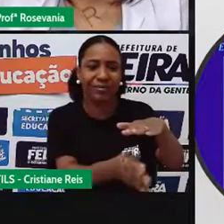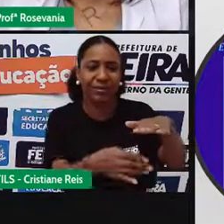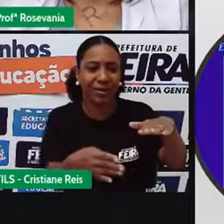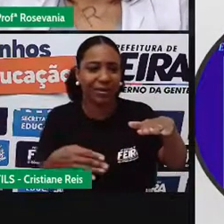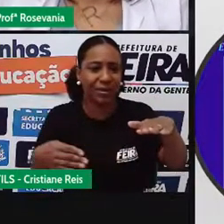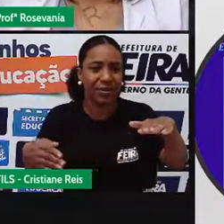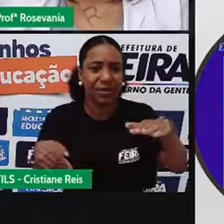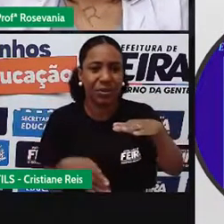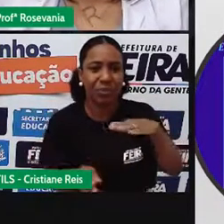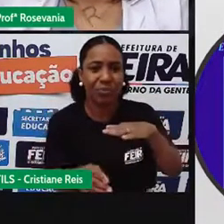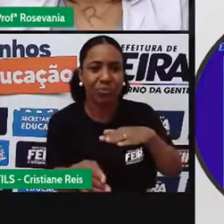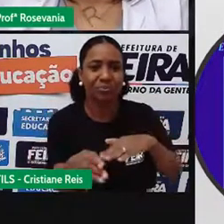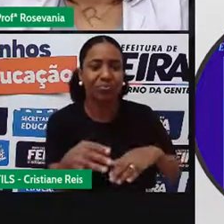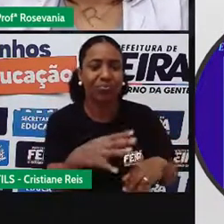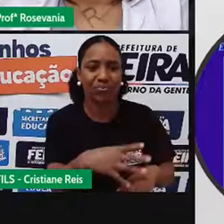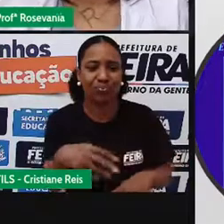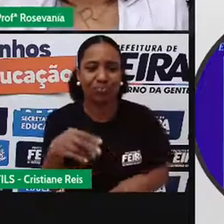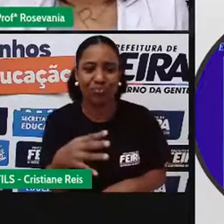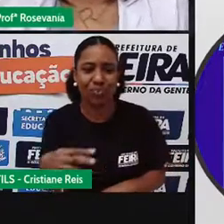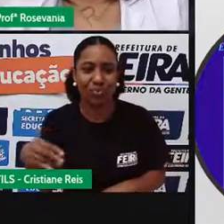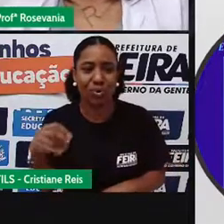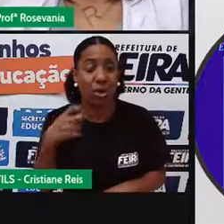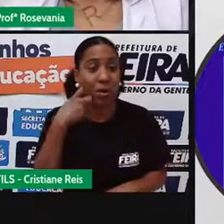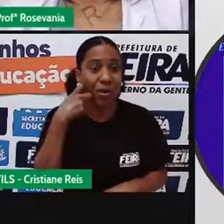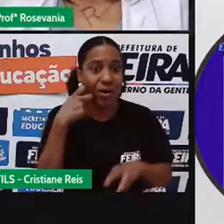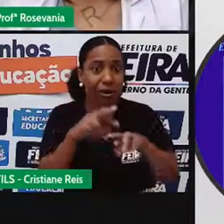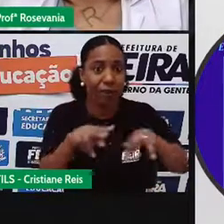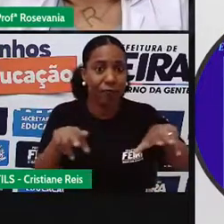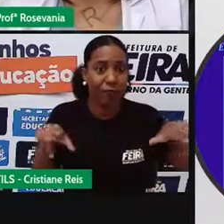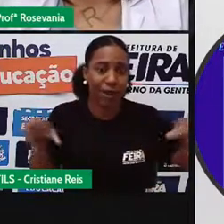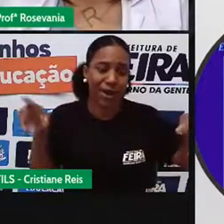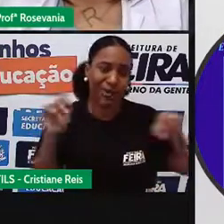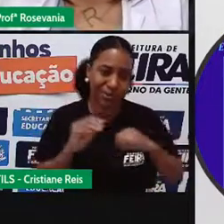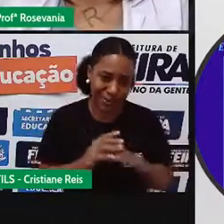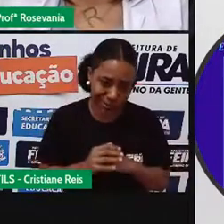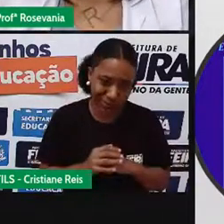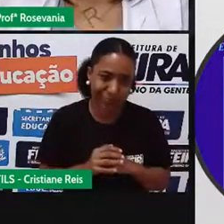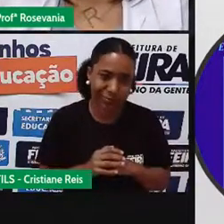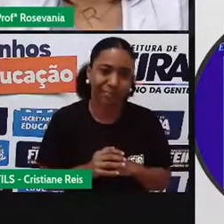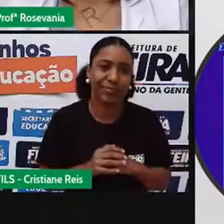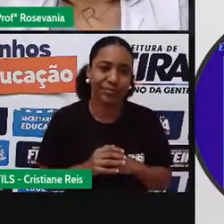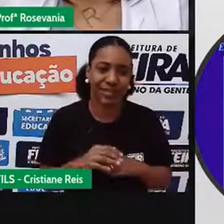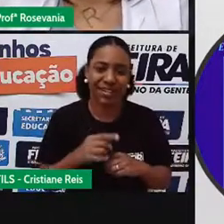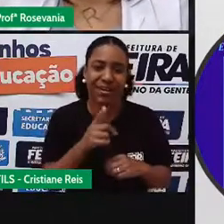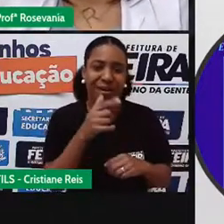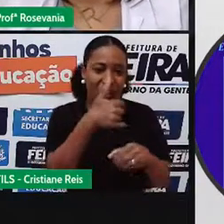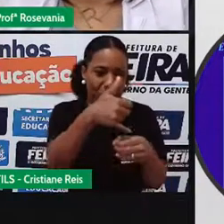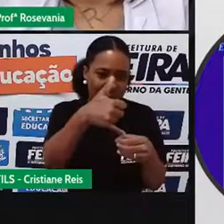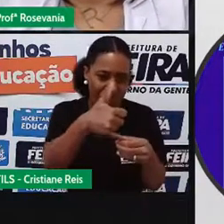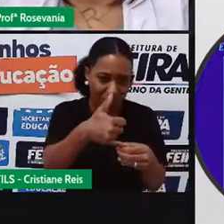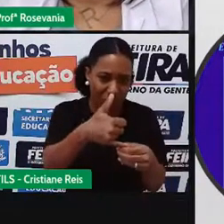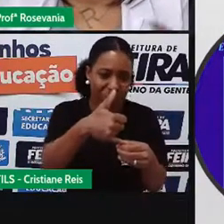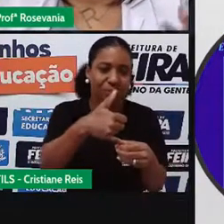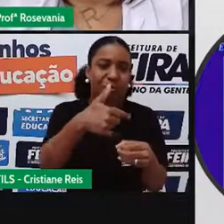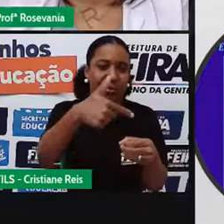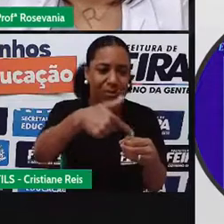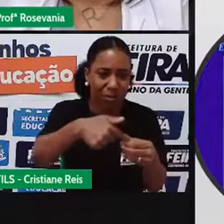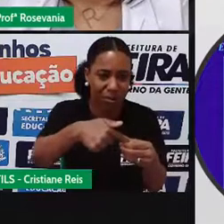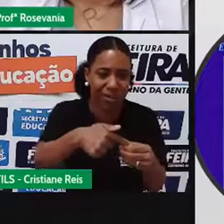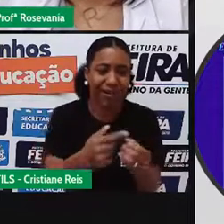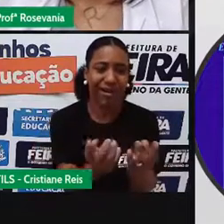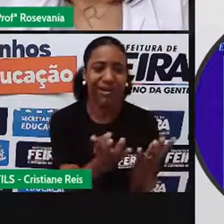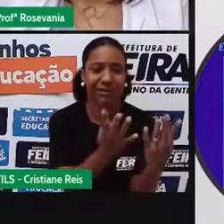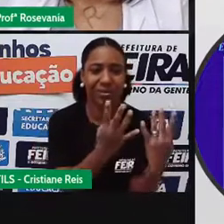a flora, principalmente porque fica contaminada com esses rejeitos aí, com esse, né, derramamento, esse